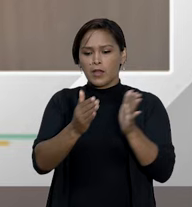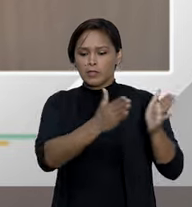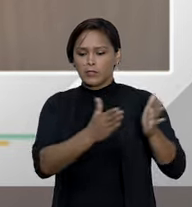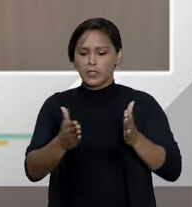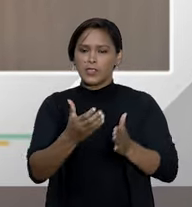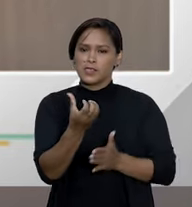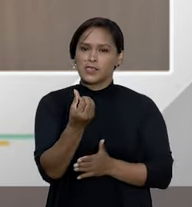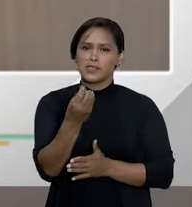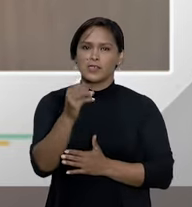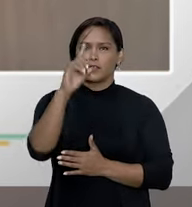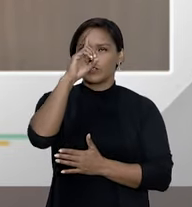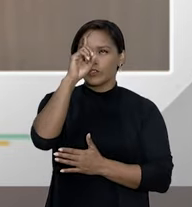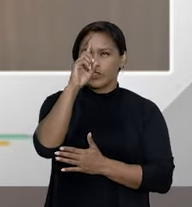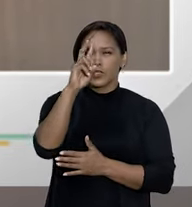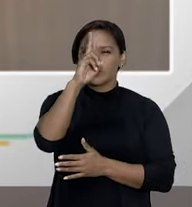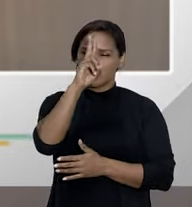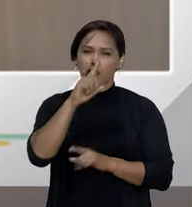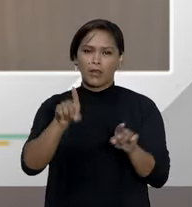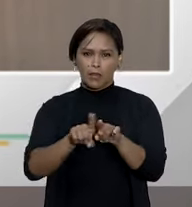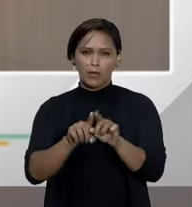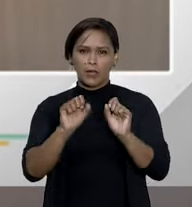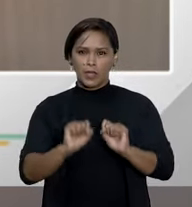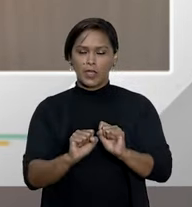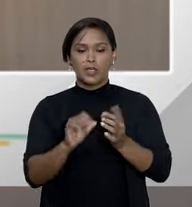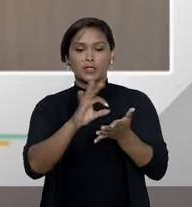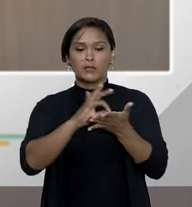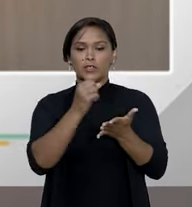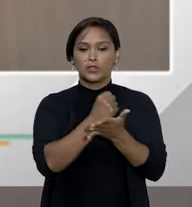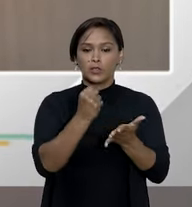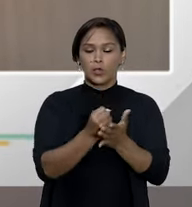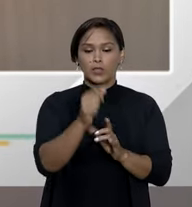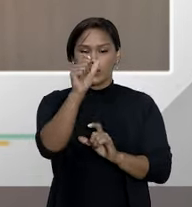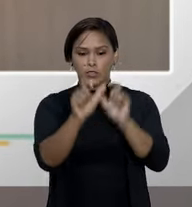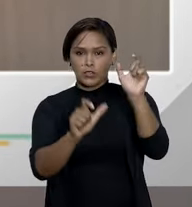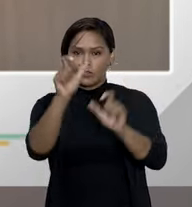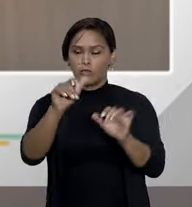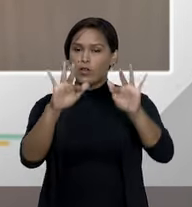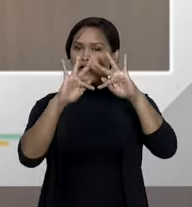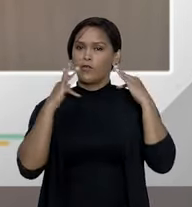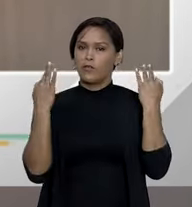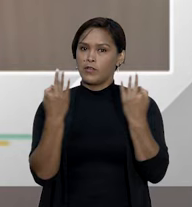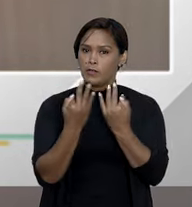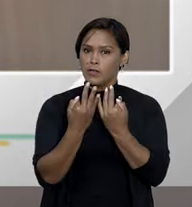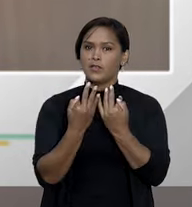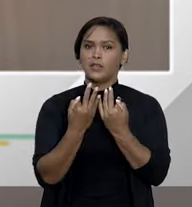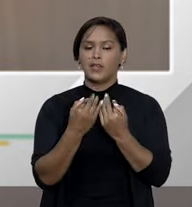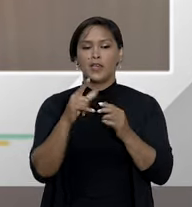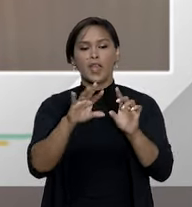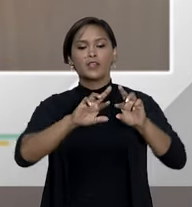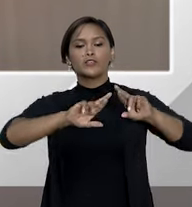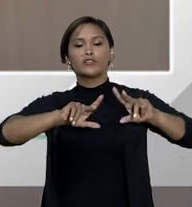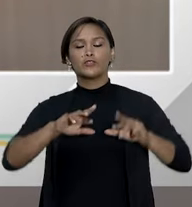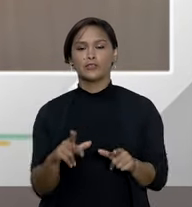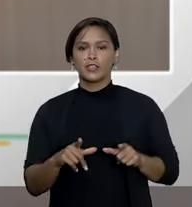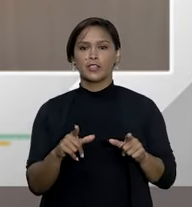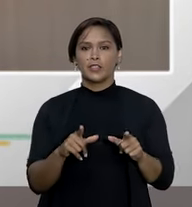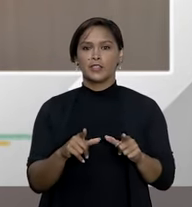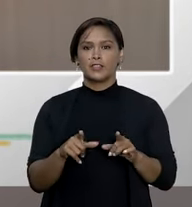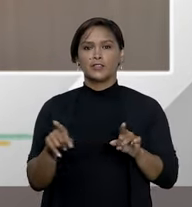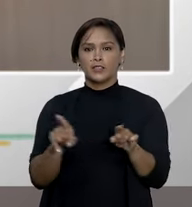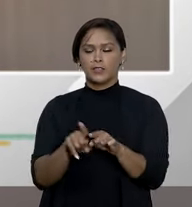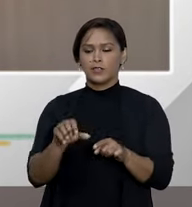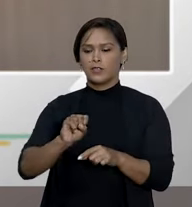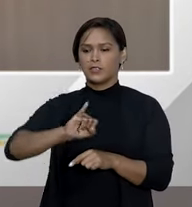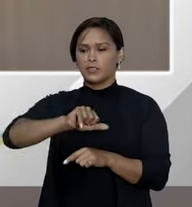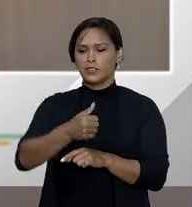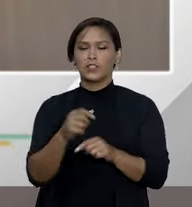salvo engano, 60 dias. Isso incide-se para os contratos individuais ou familiares. Essa distinção, inclusive, o Superior